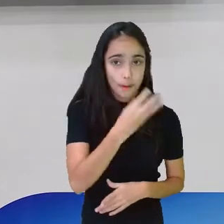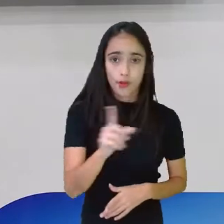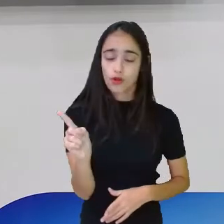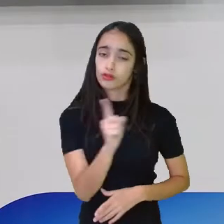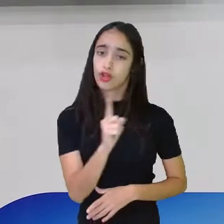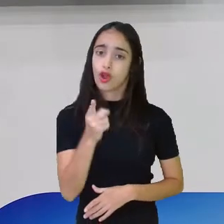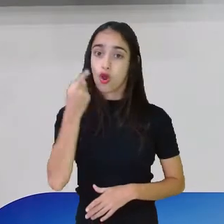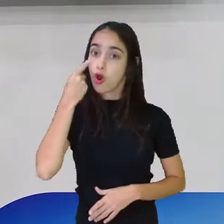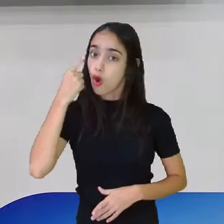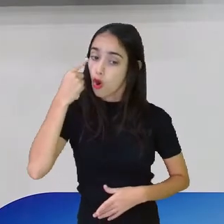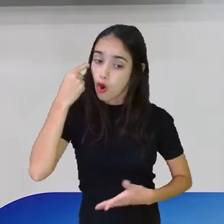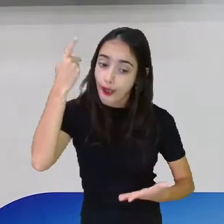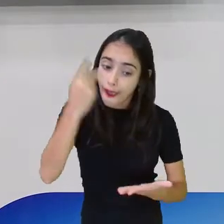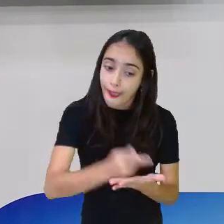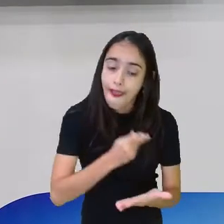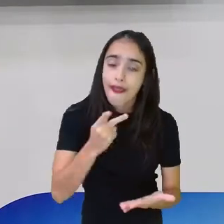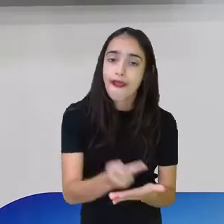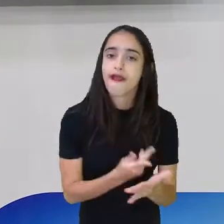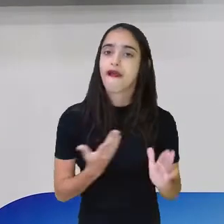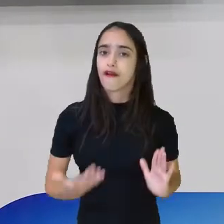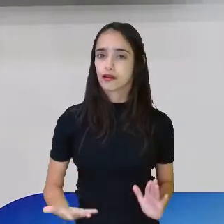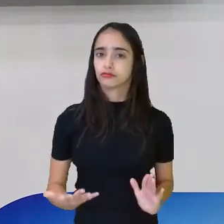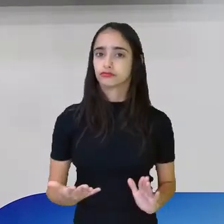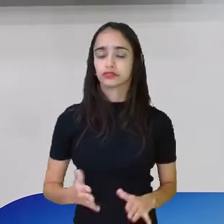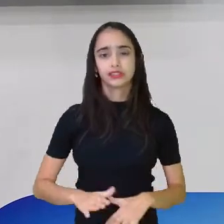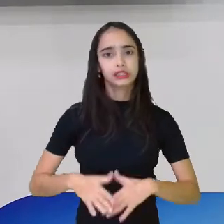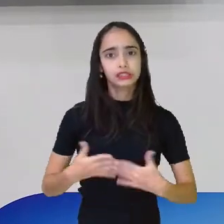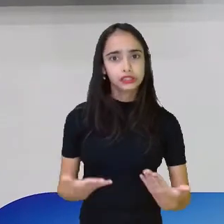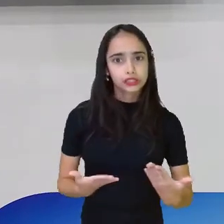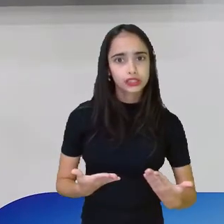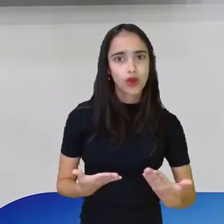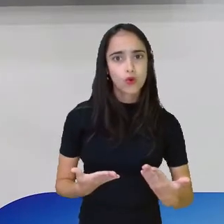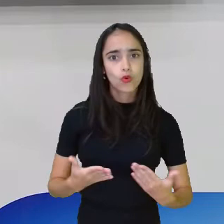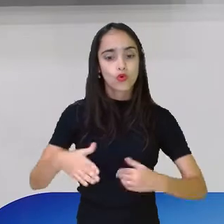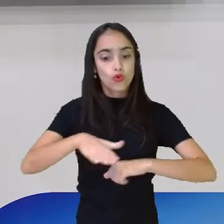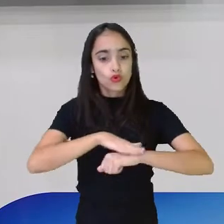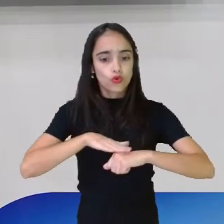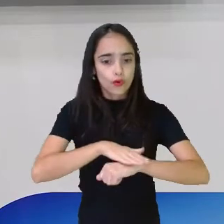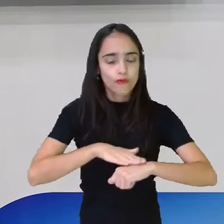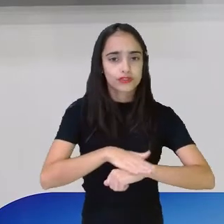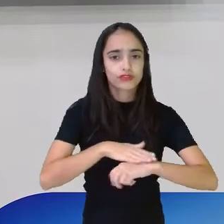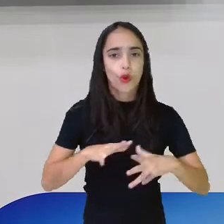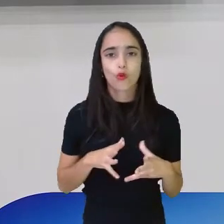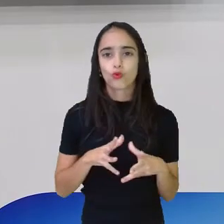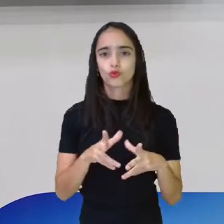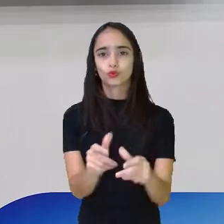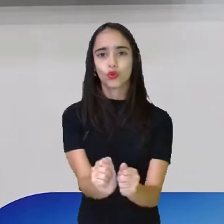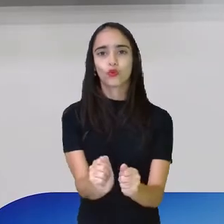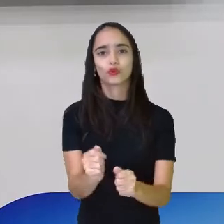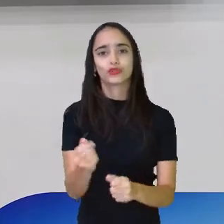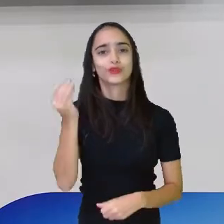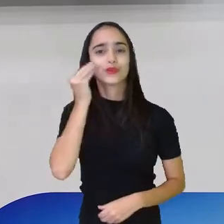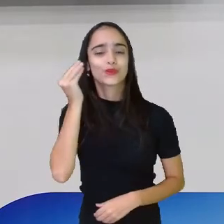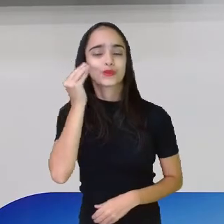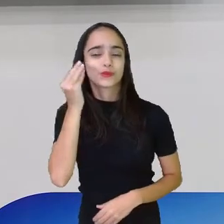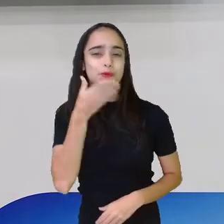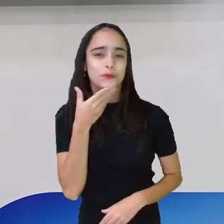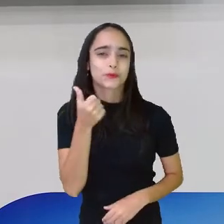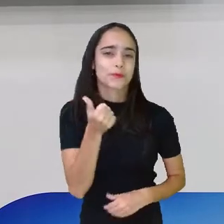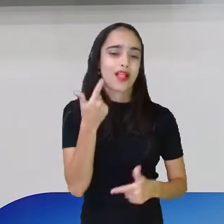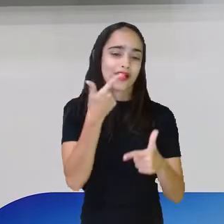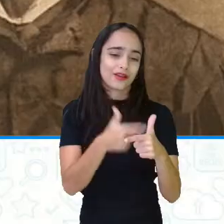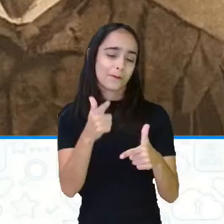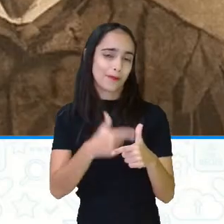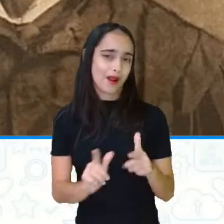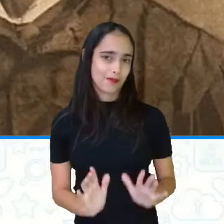aqui. Aí ele foi lá, conversou com todo mundo, as tropas insistiram e ele foi chefiar ali a situação. Então, o